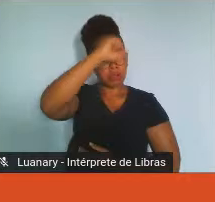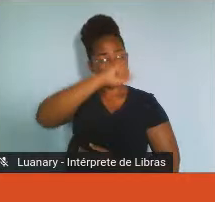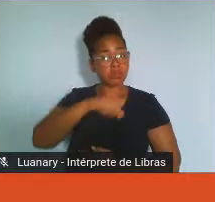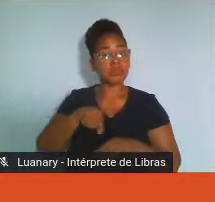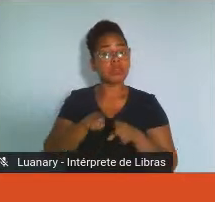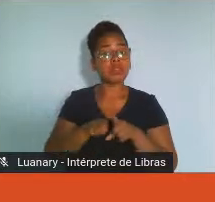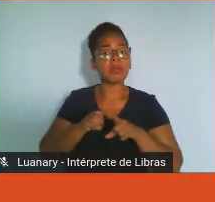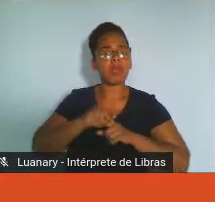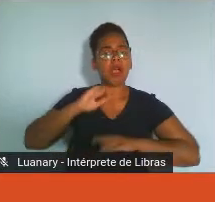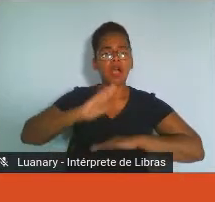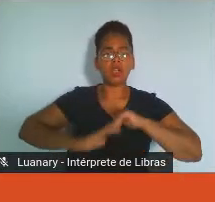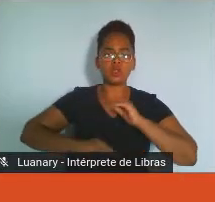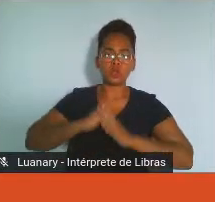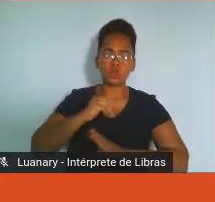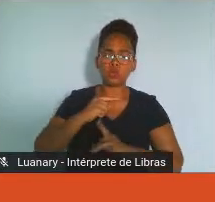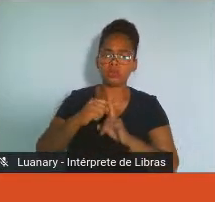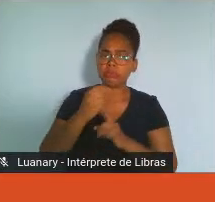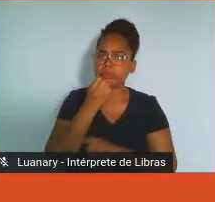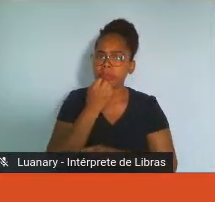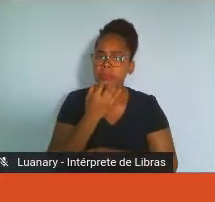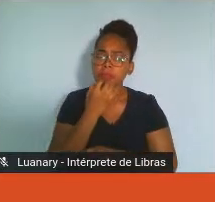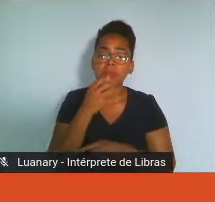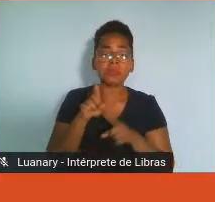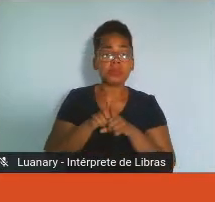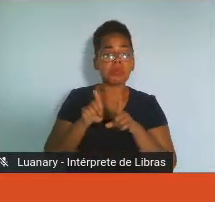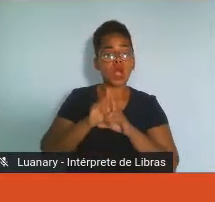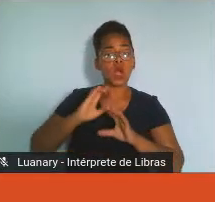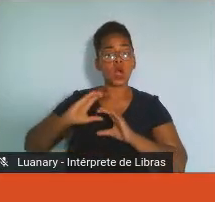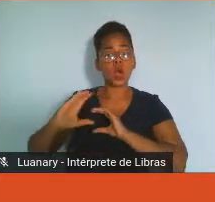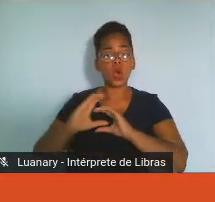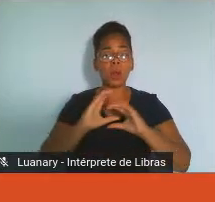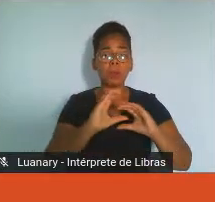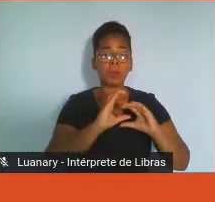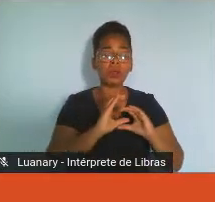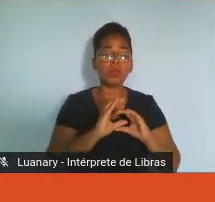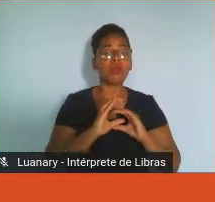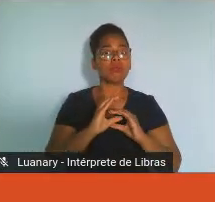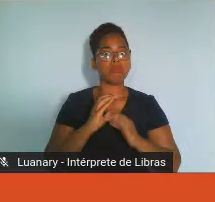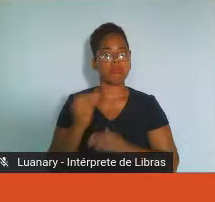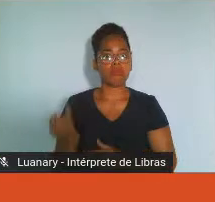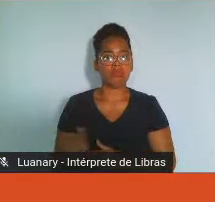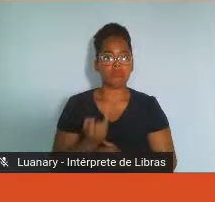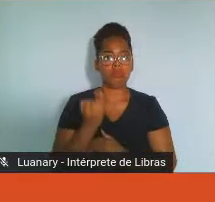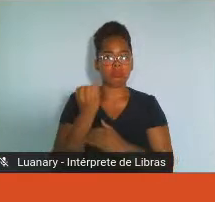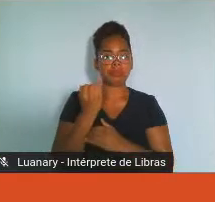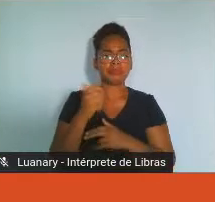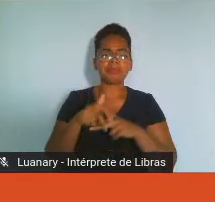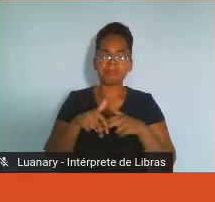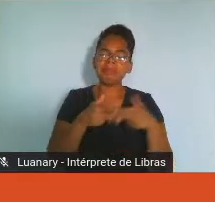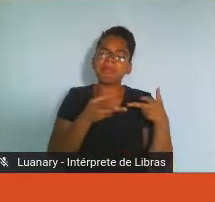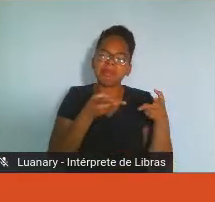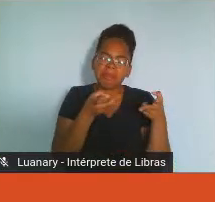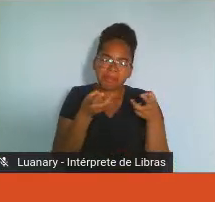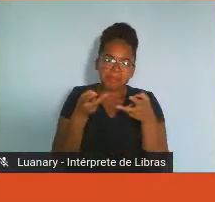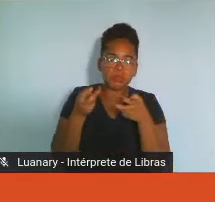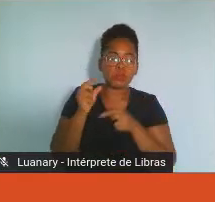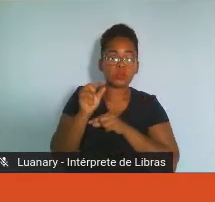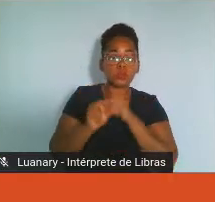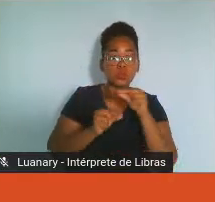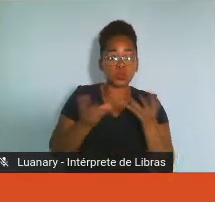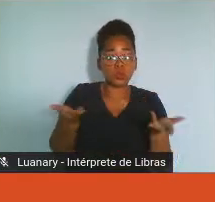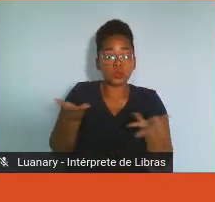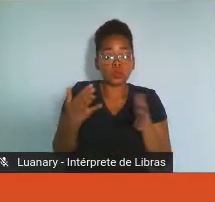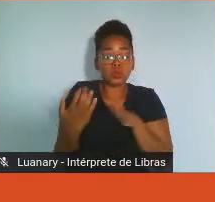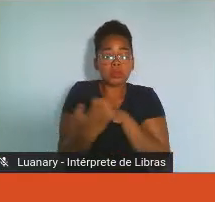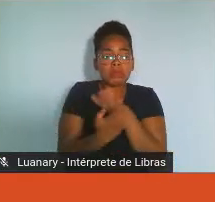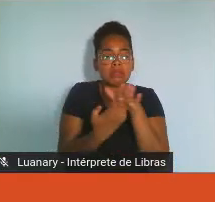aberta, serão muito relevantes. Então, pessoal, existe uma clara demanda para que essas organizações